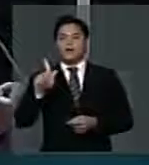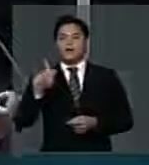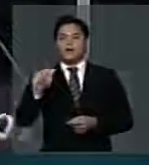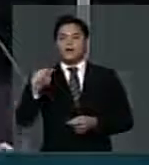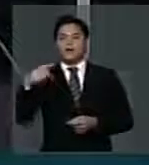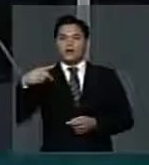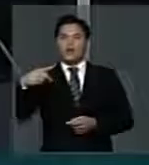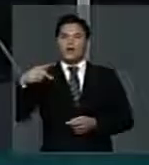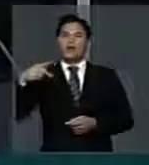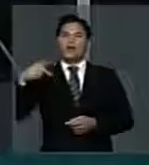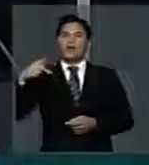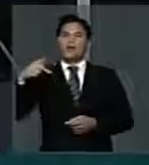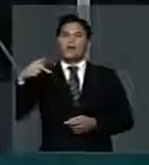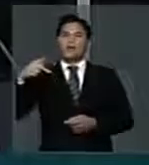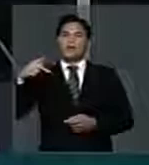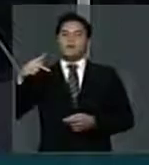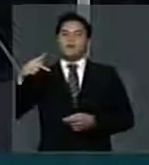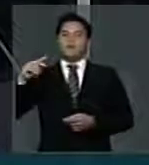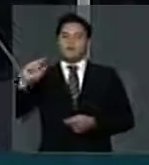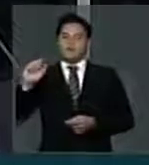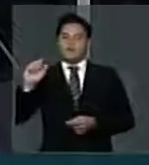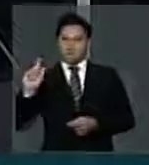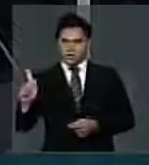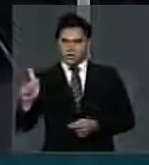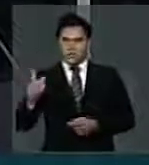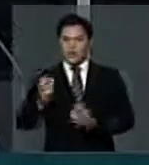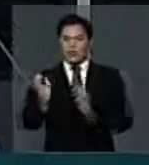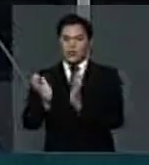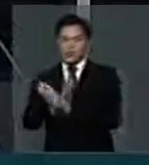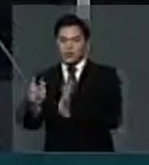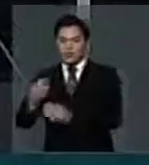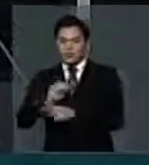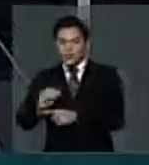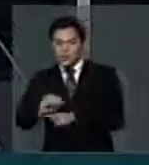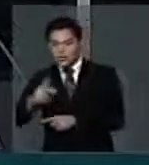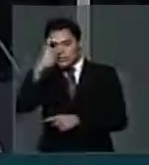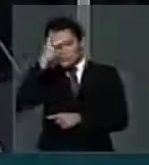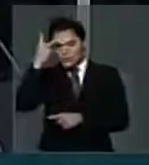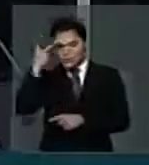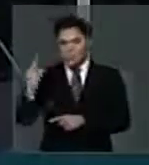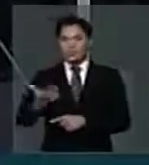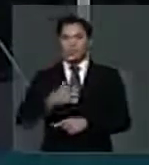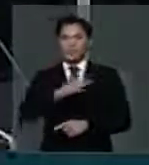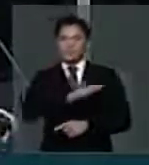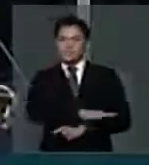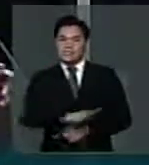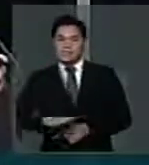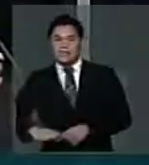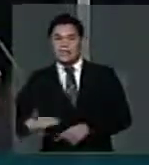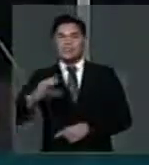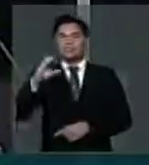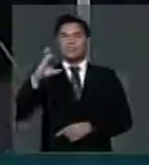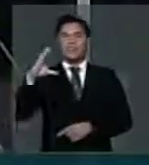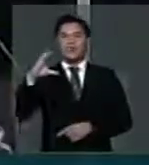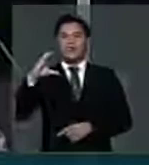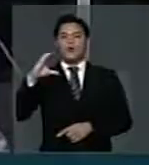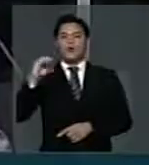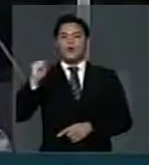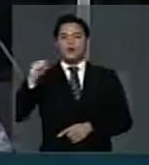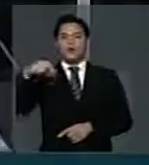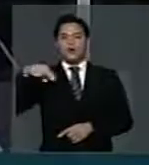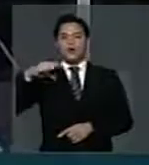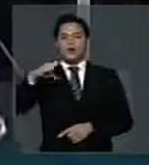câncer fez 3.900 atendimentos em 2012 e operava com déficit